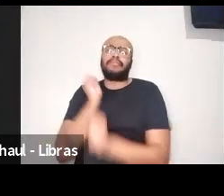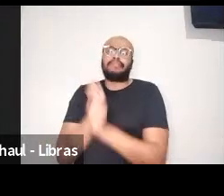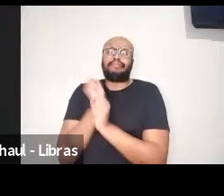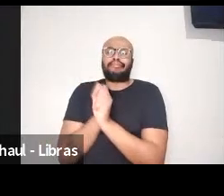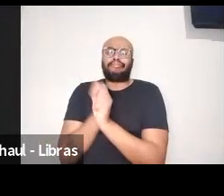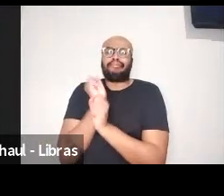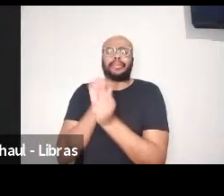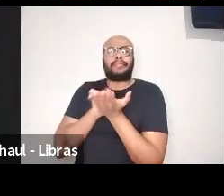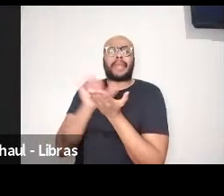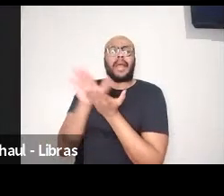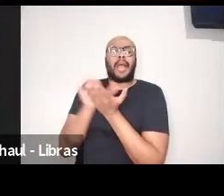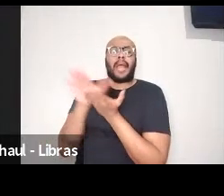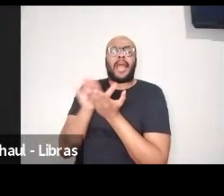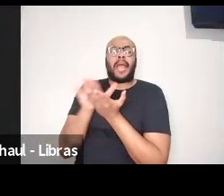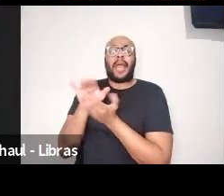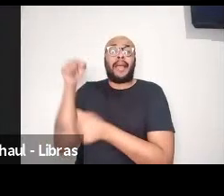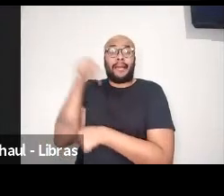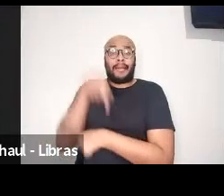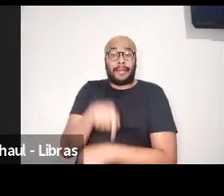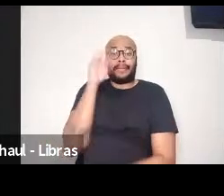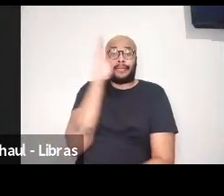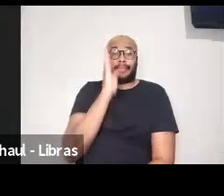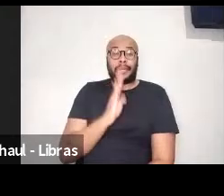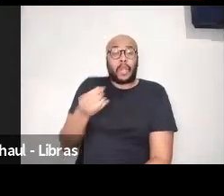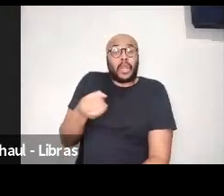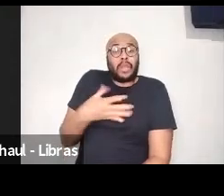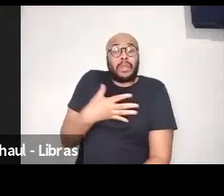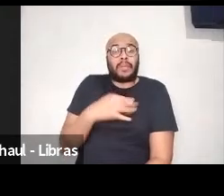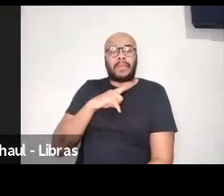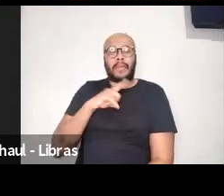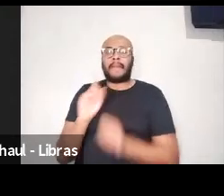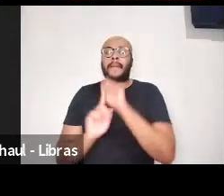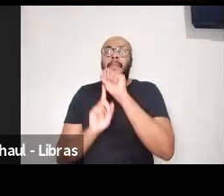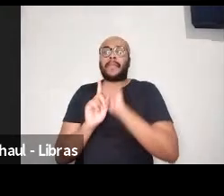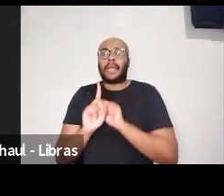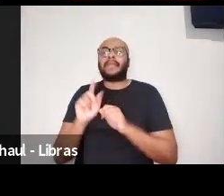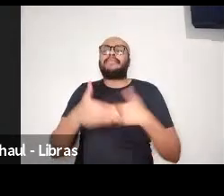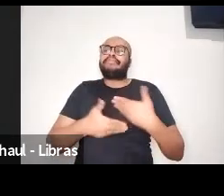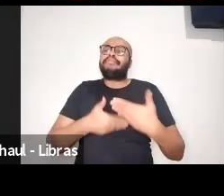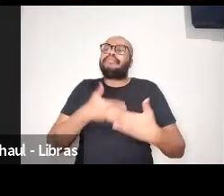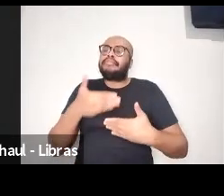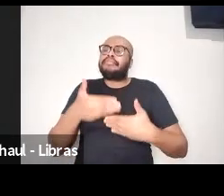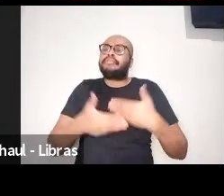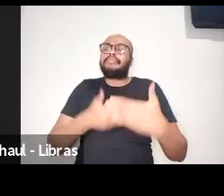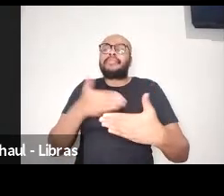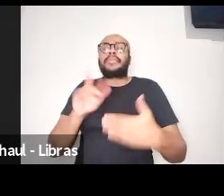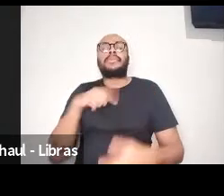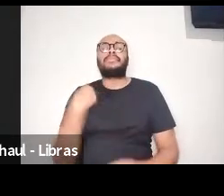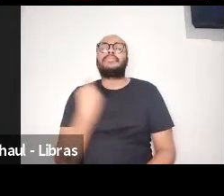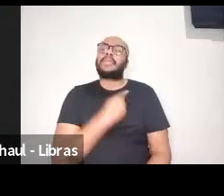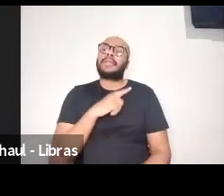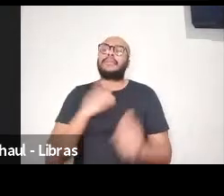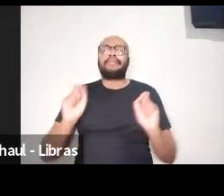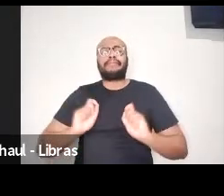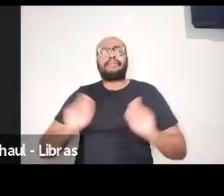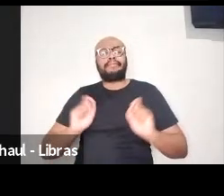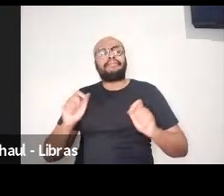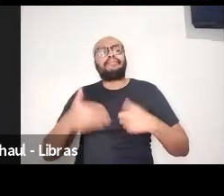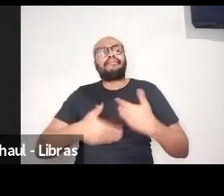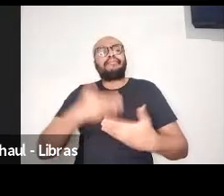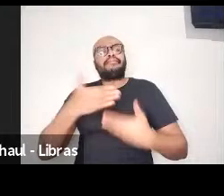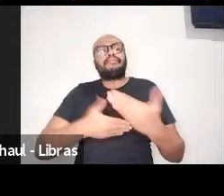e temos, né, cada mês avançado em termos de possibilidades aí de